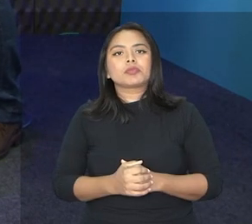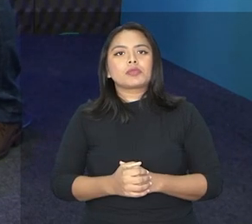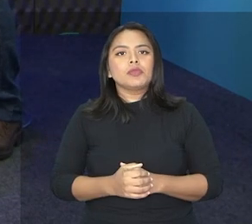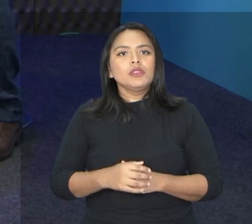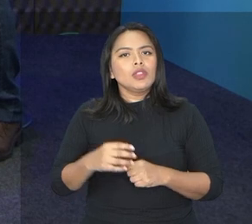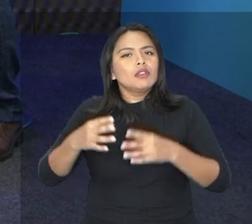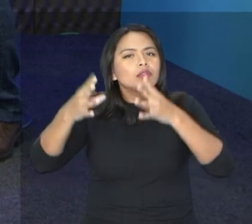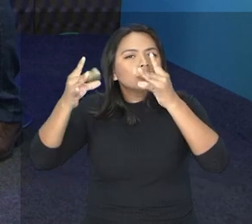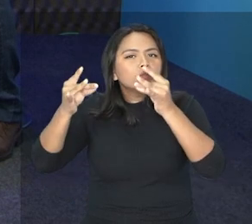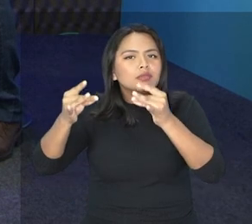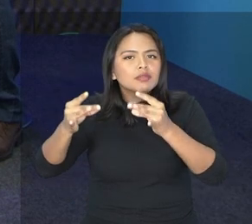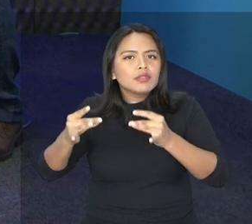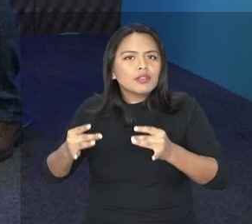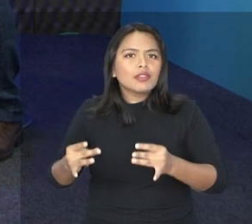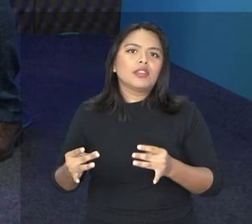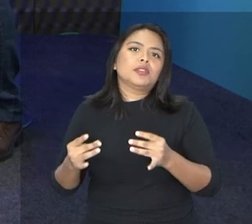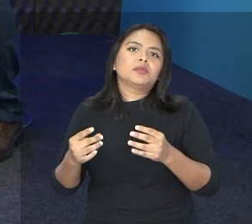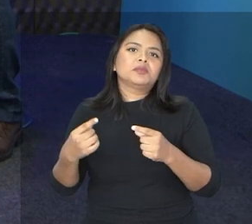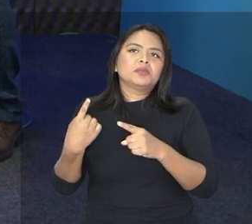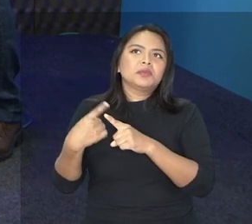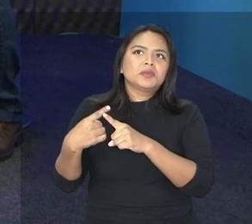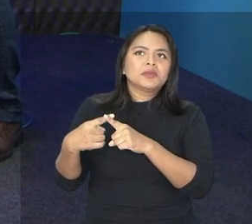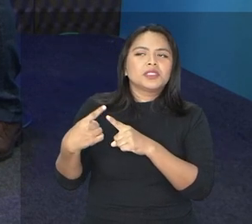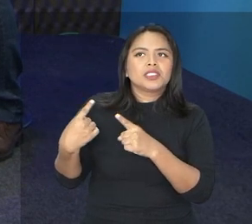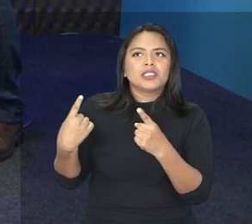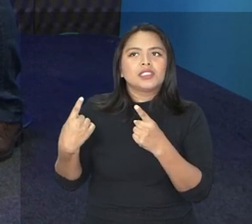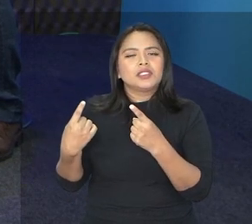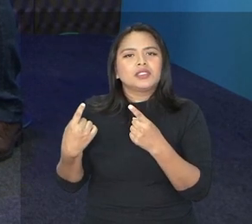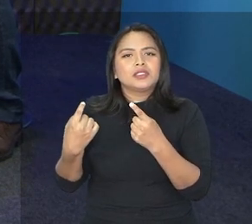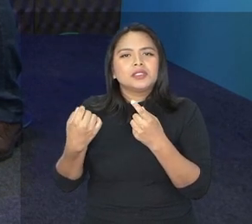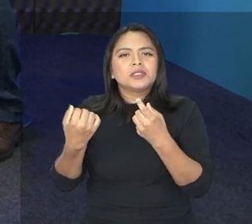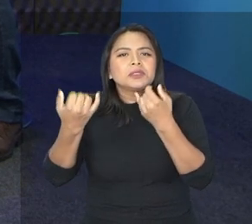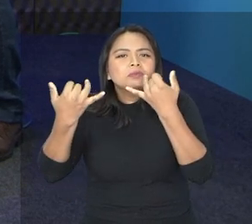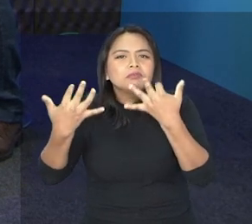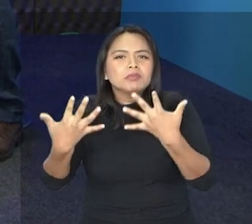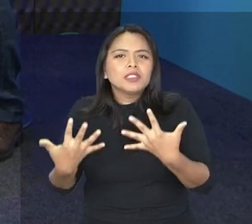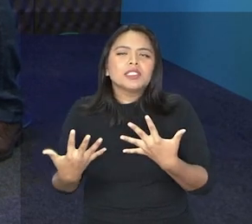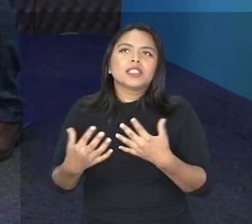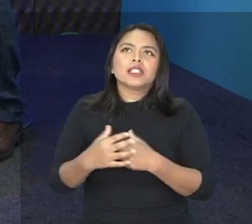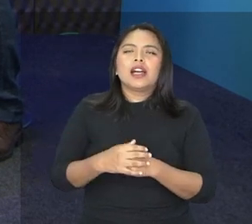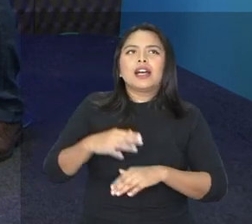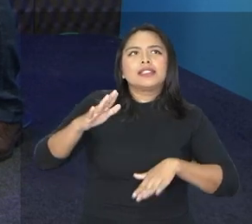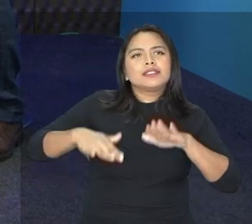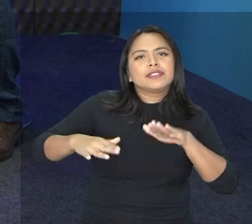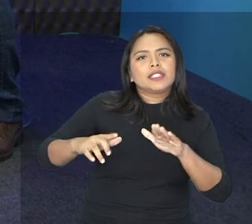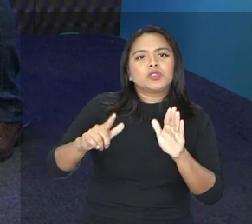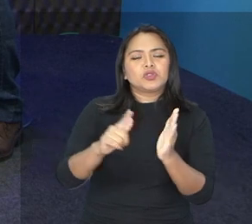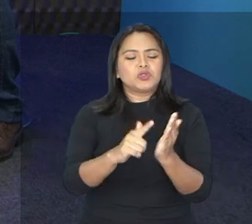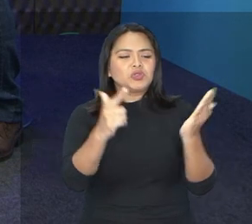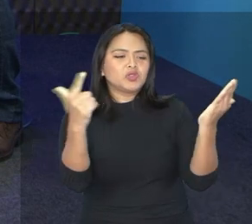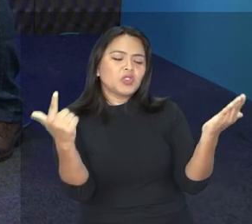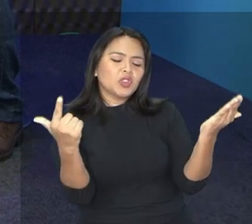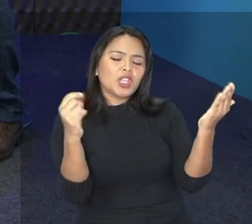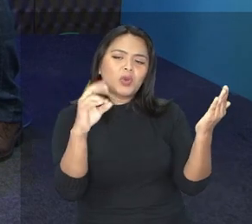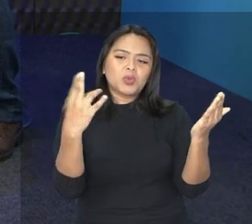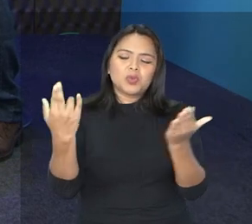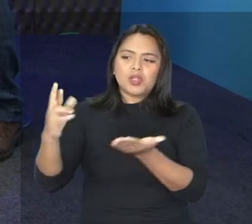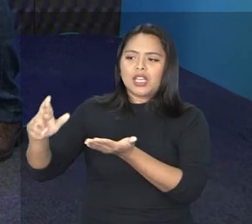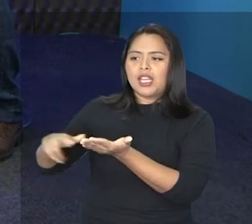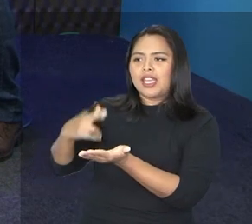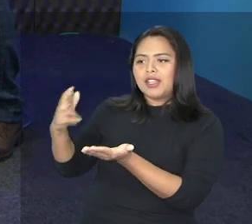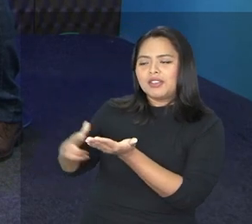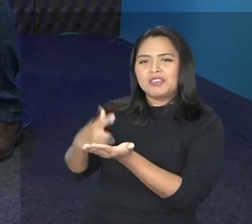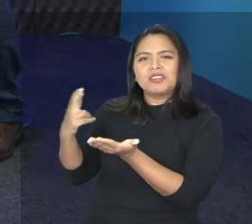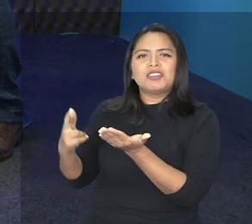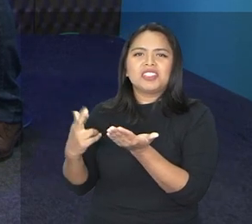desmistifica muitas coisas. Existem os jornais, as revistas, que de vez em quando fazem trocadilhos,